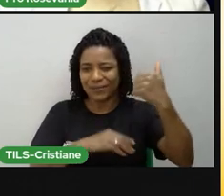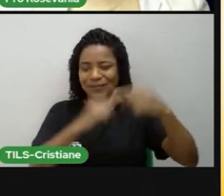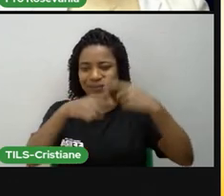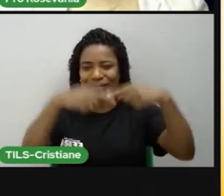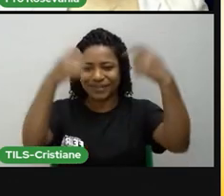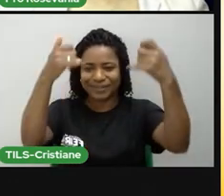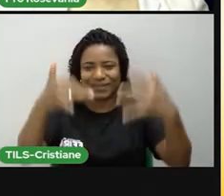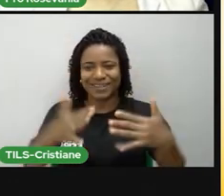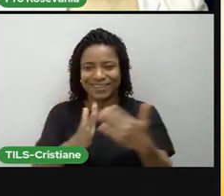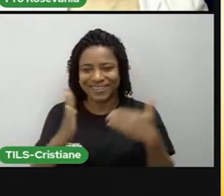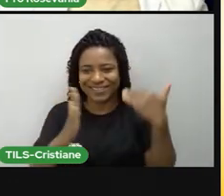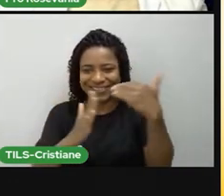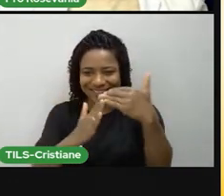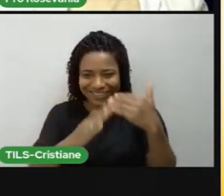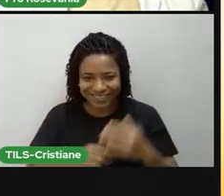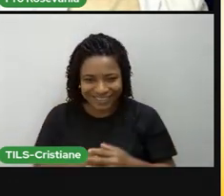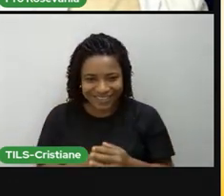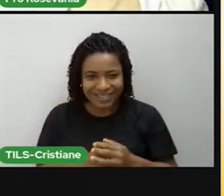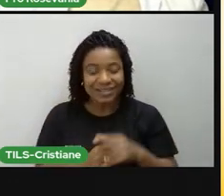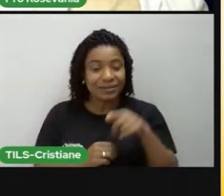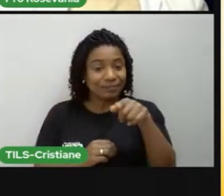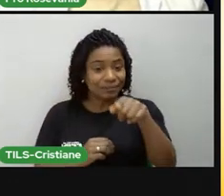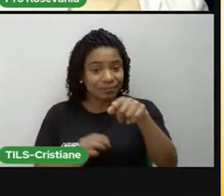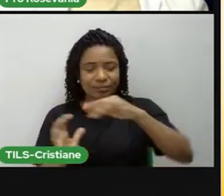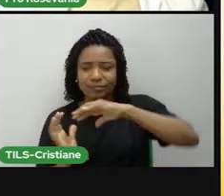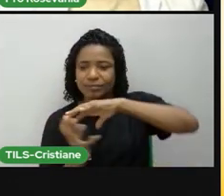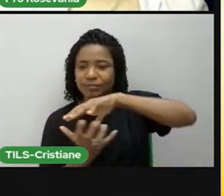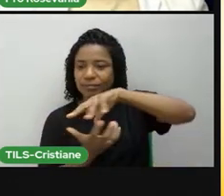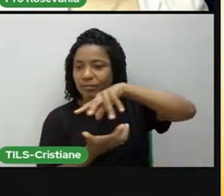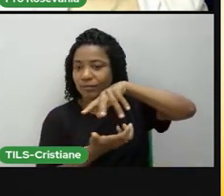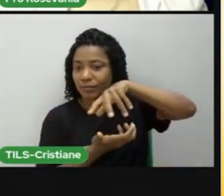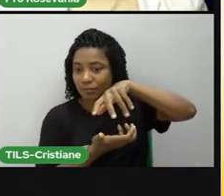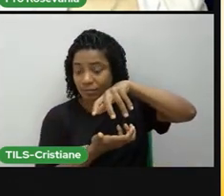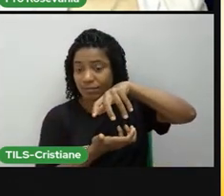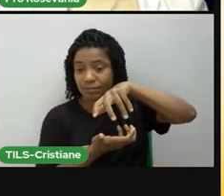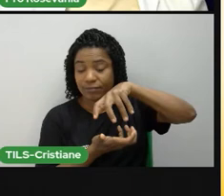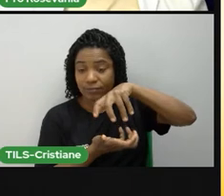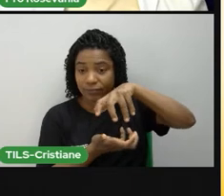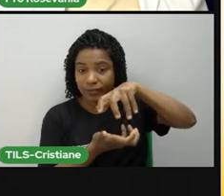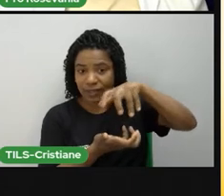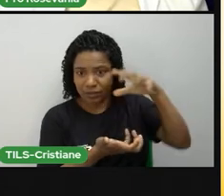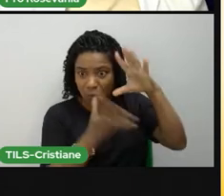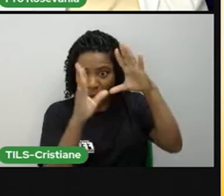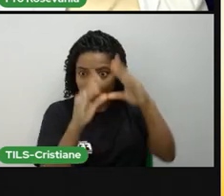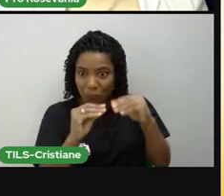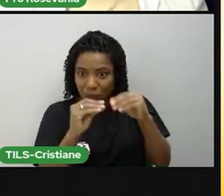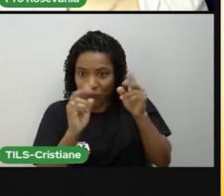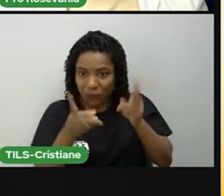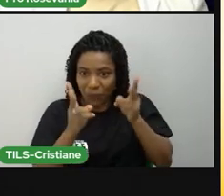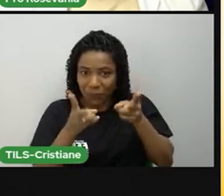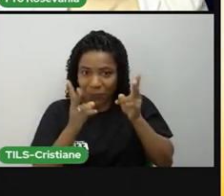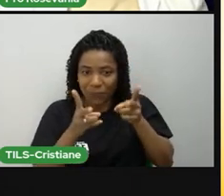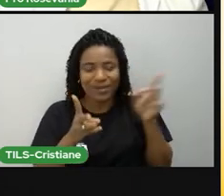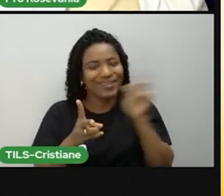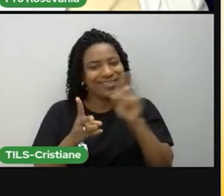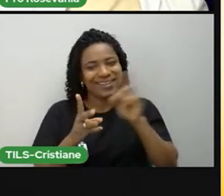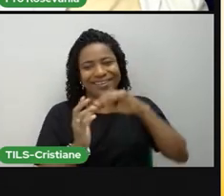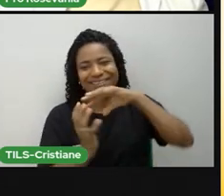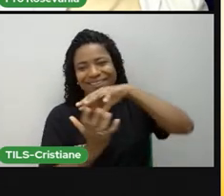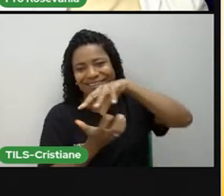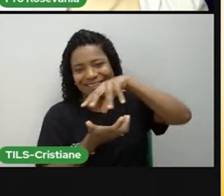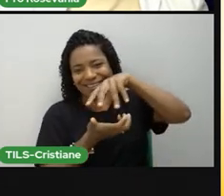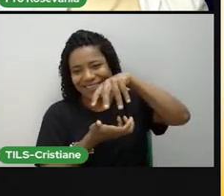porque está tudo aqui escuro, que é noite o tempo todo não, viu gente? É porque a face que está sendo mostrada para a Terra, a gente não está vendo, né?